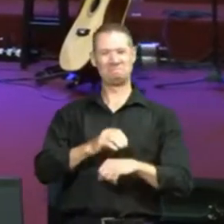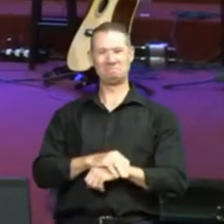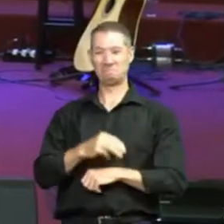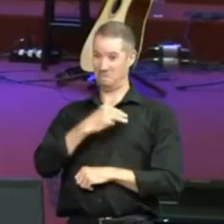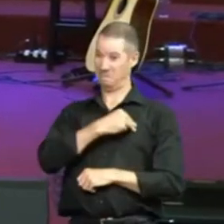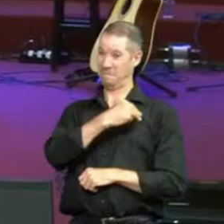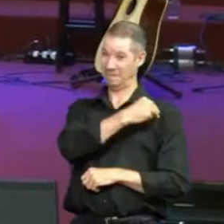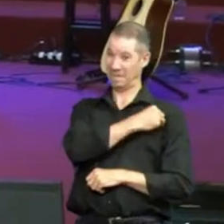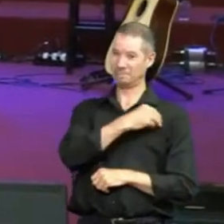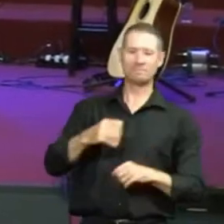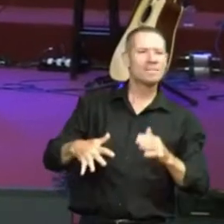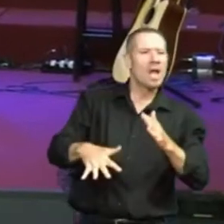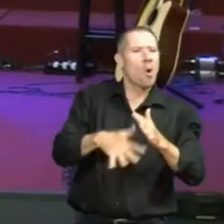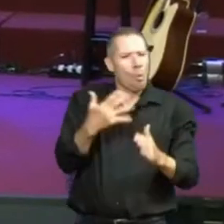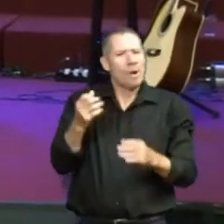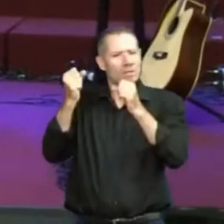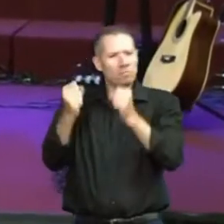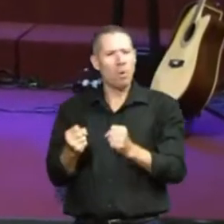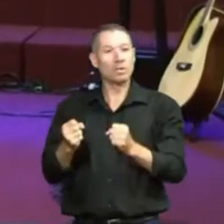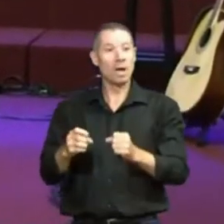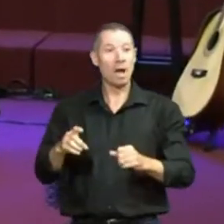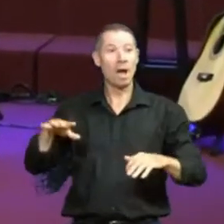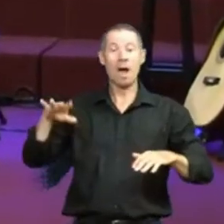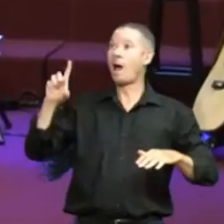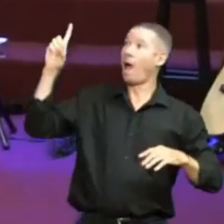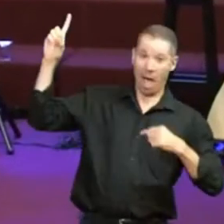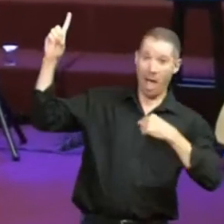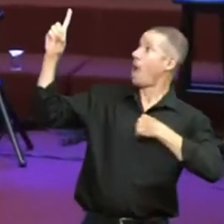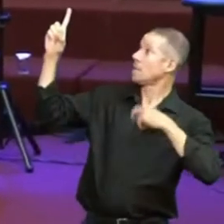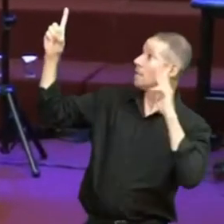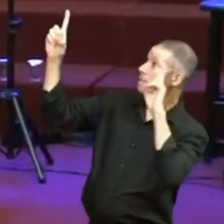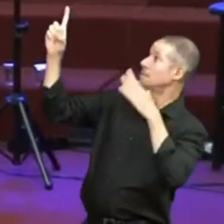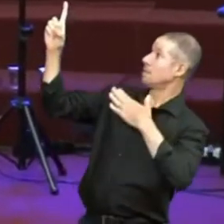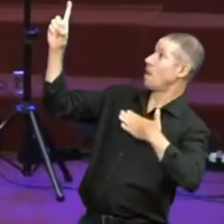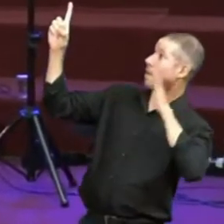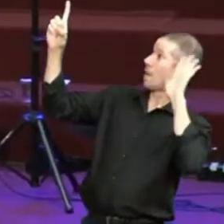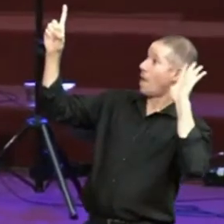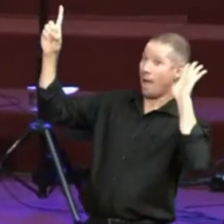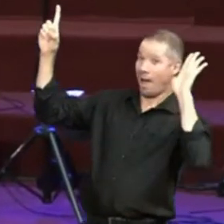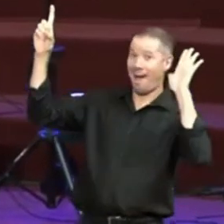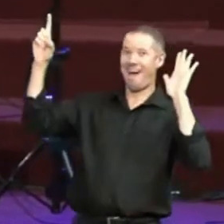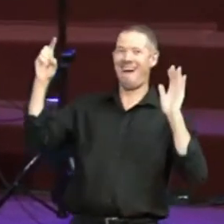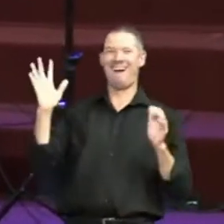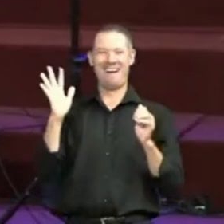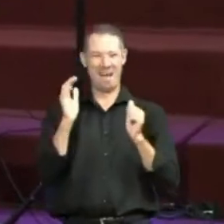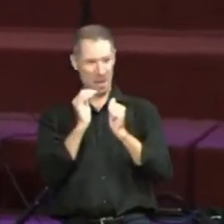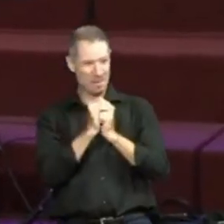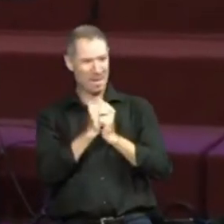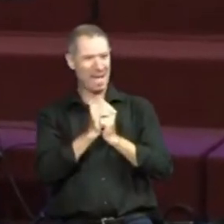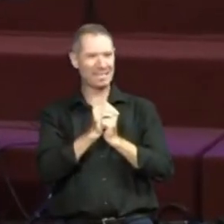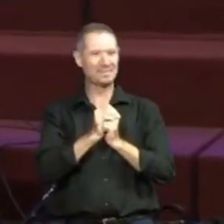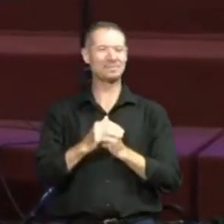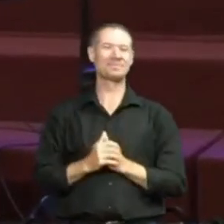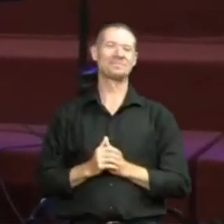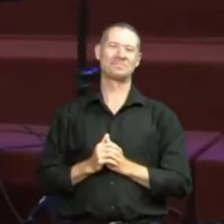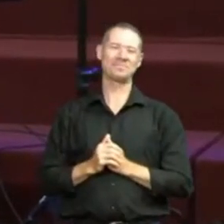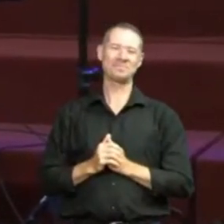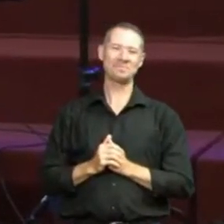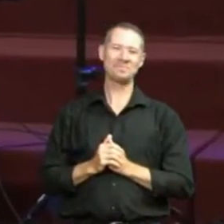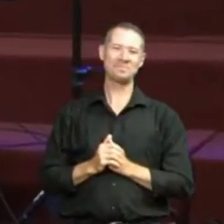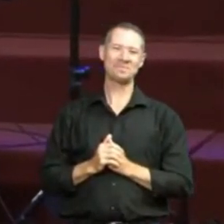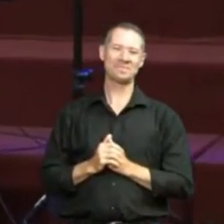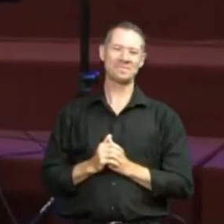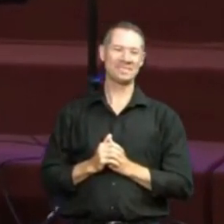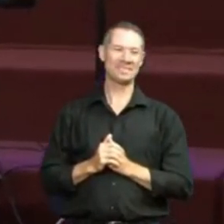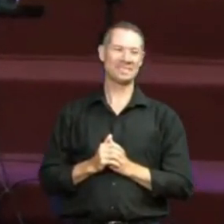Quantos podem dizer, eis-nos aqui, Senhor? Amém? Amém? Então, agora vamos